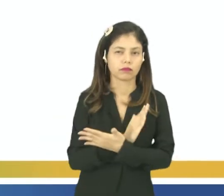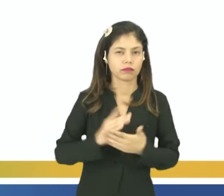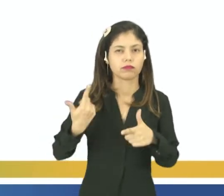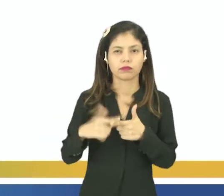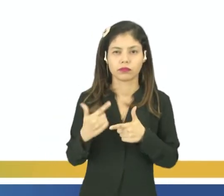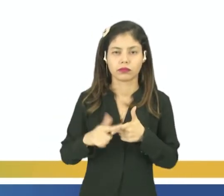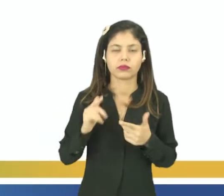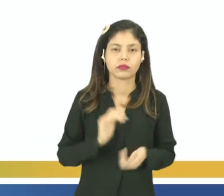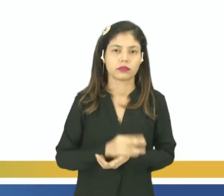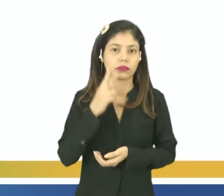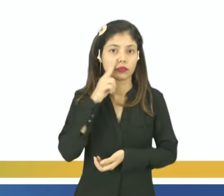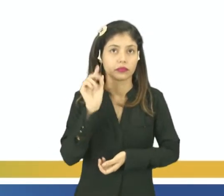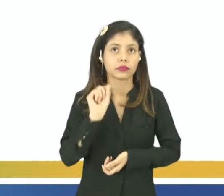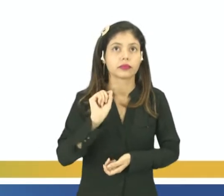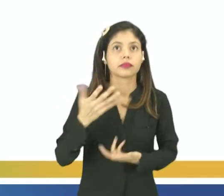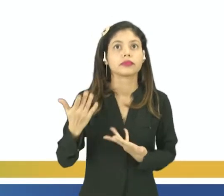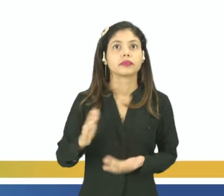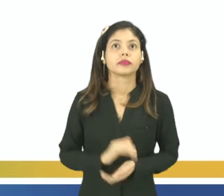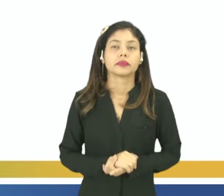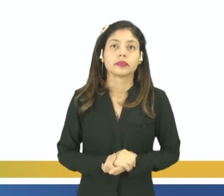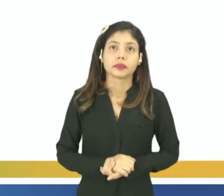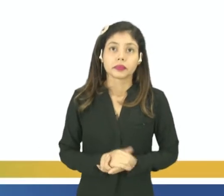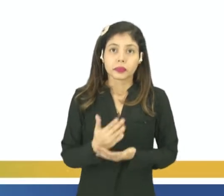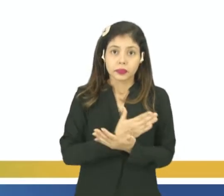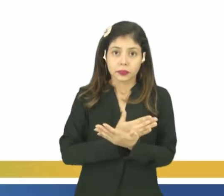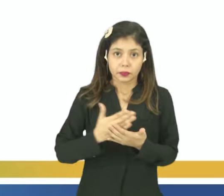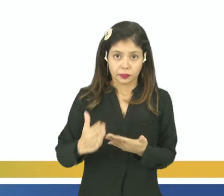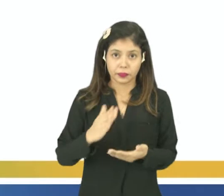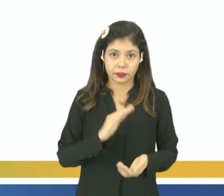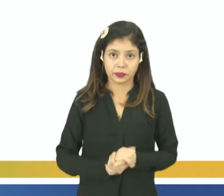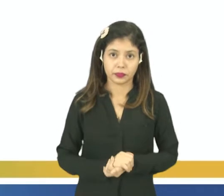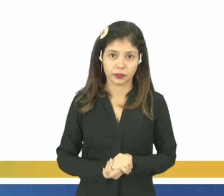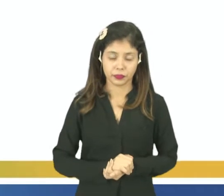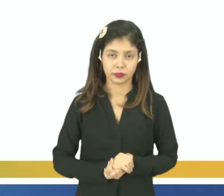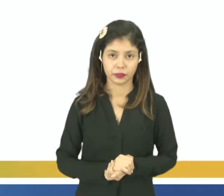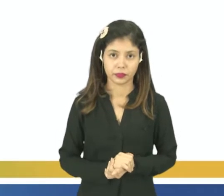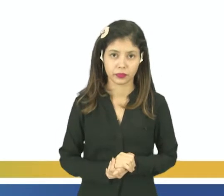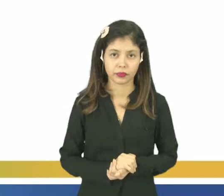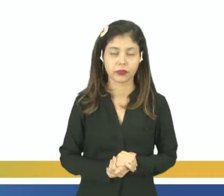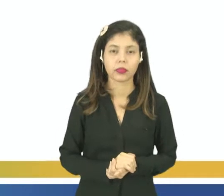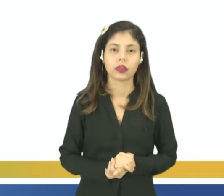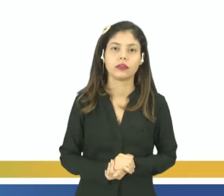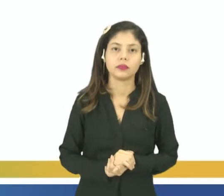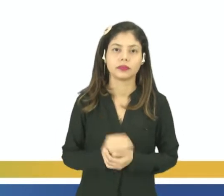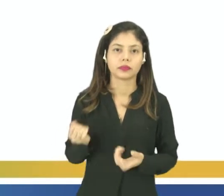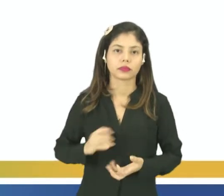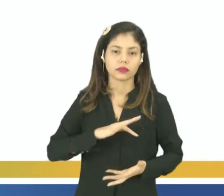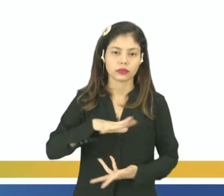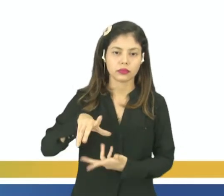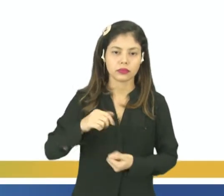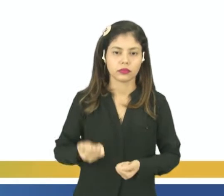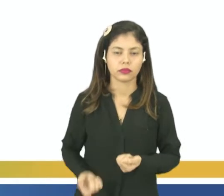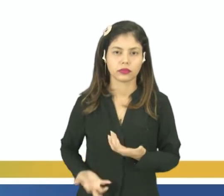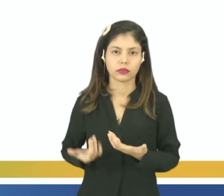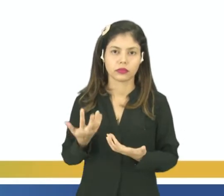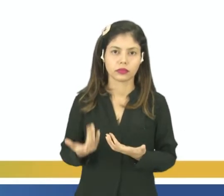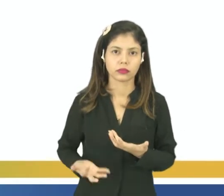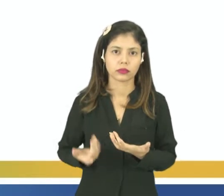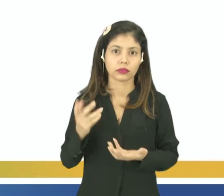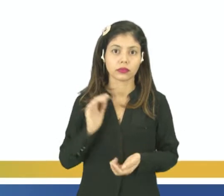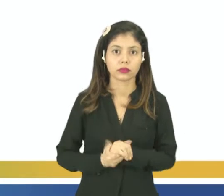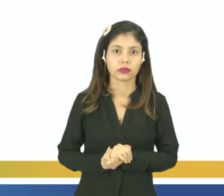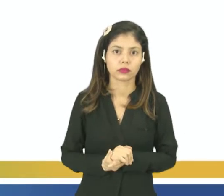problemas. A gente vai já ver o que é. Inicialmente, a gente tem aí a definição que o efeito estufa, ele é um fenômeno natural,